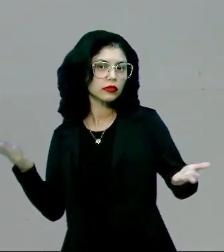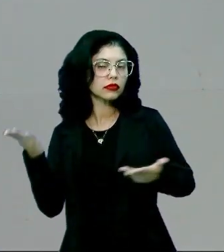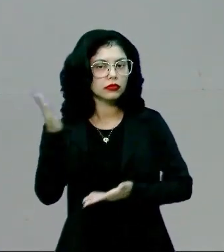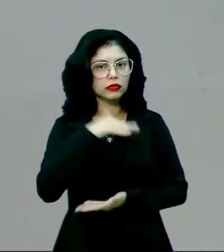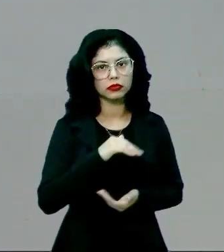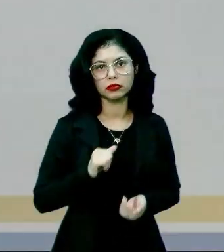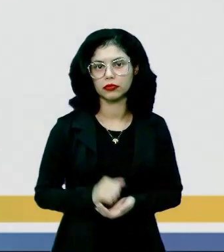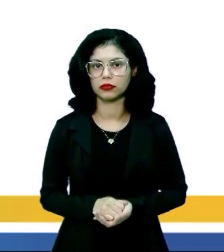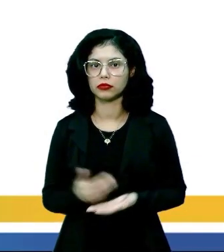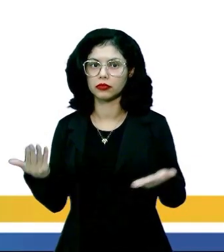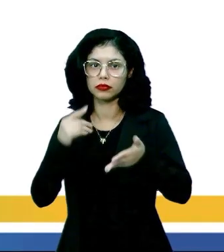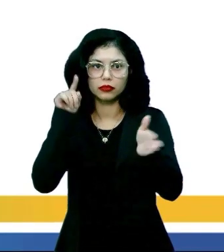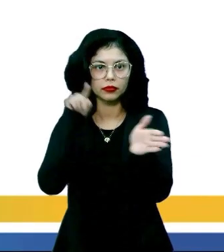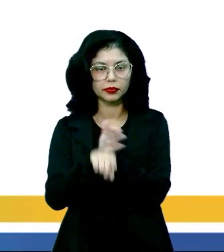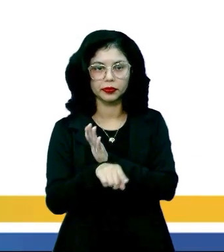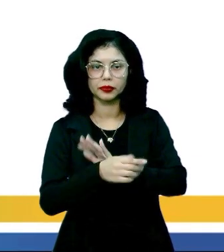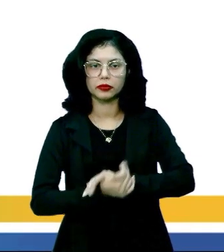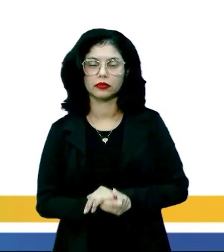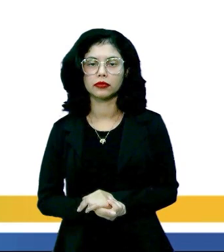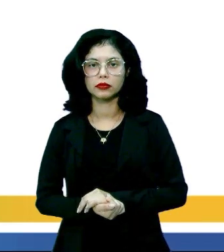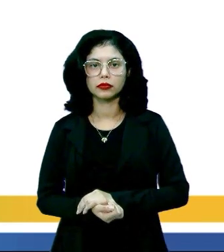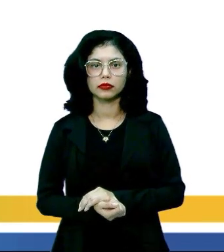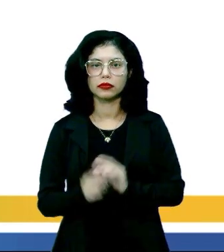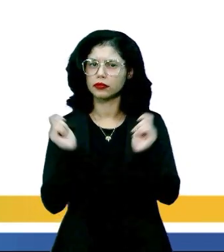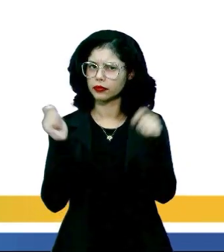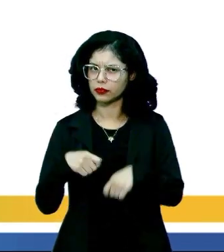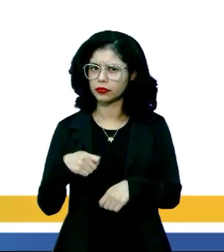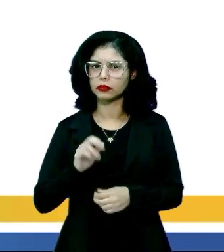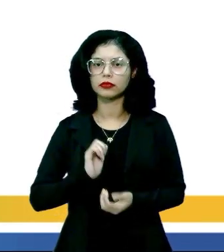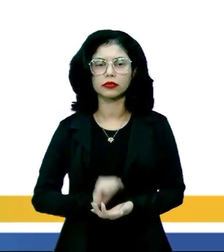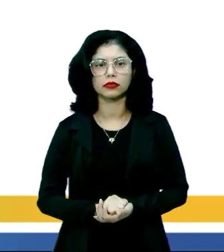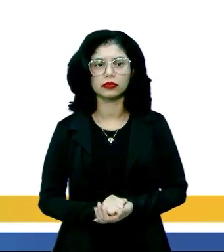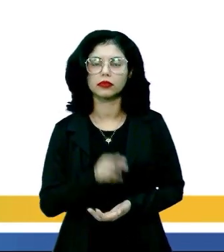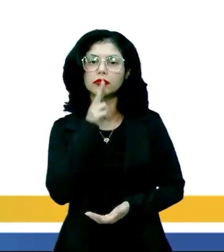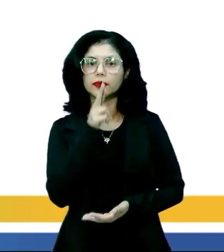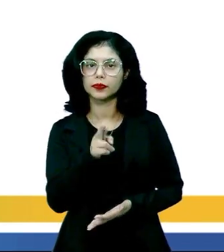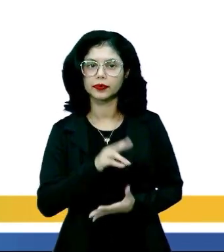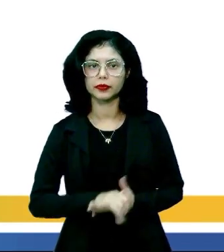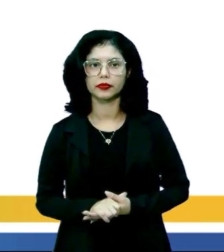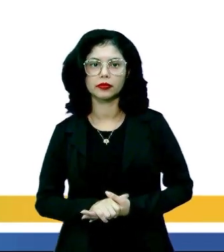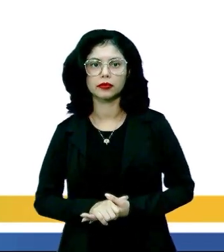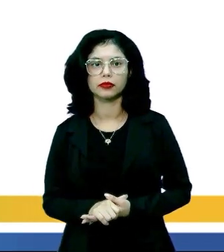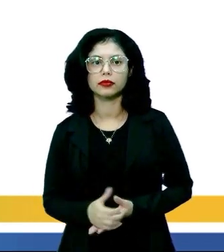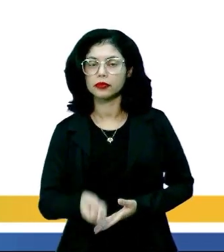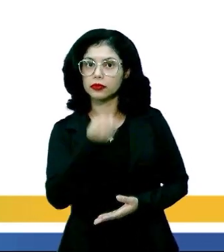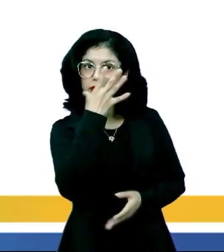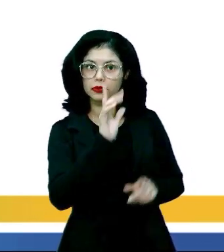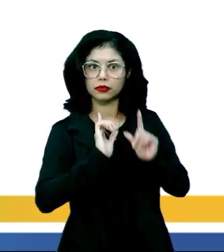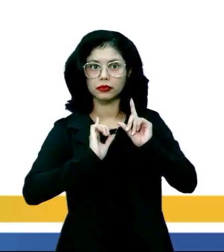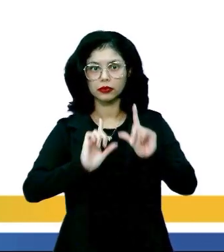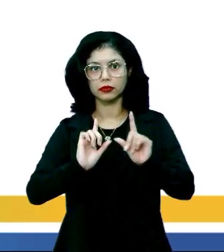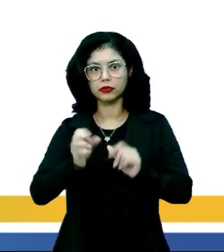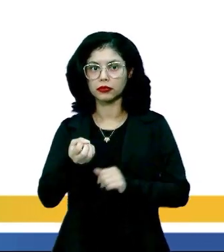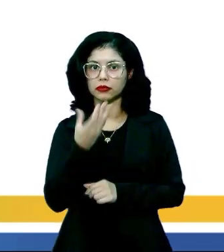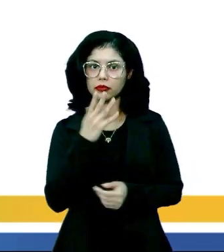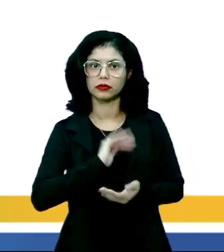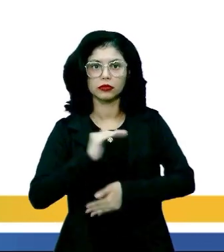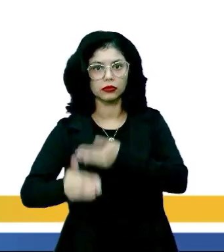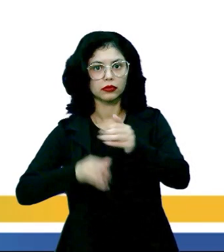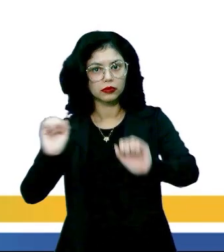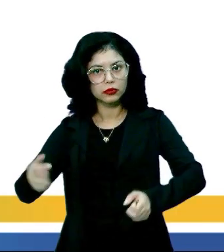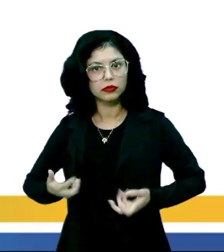Vamos agora para o comando da questão e as possibilidades de resposta. A foto foi